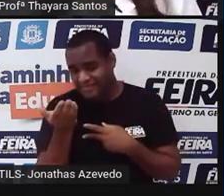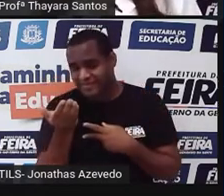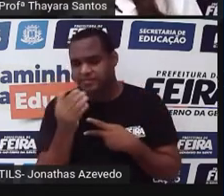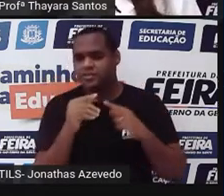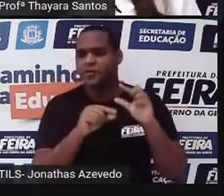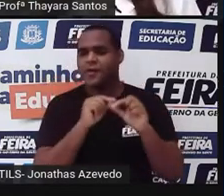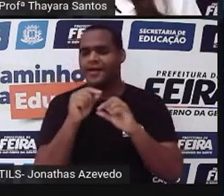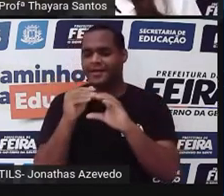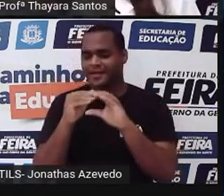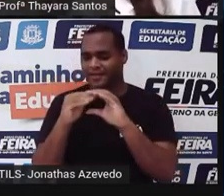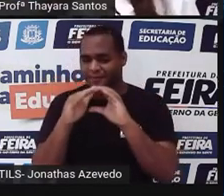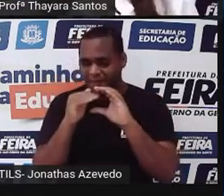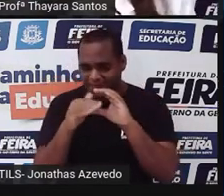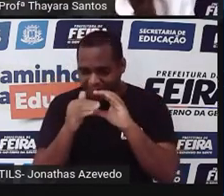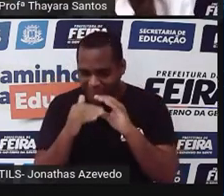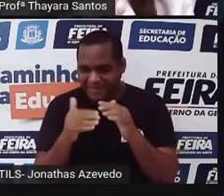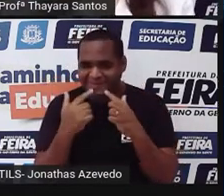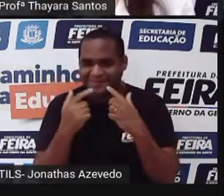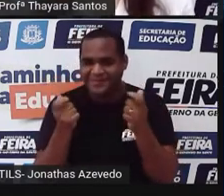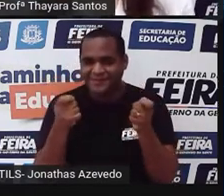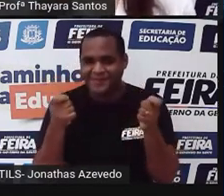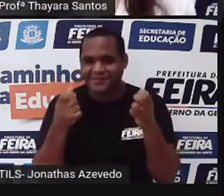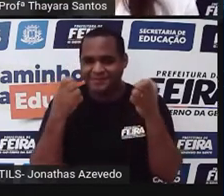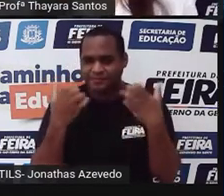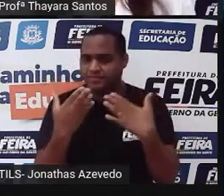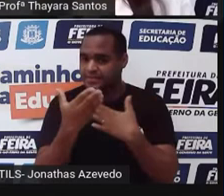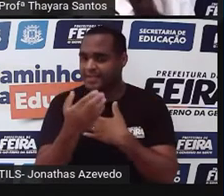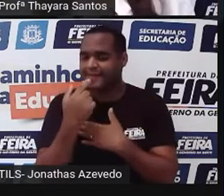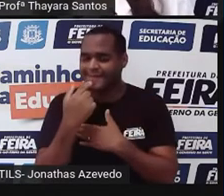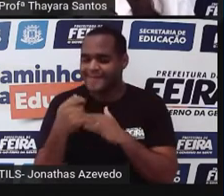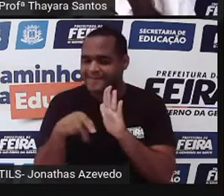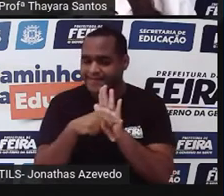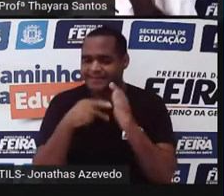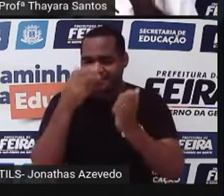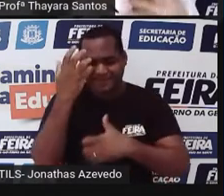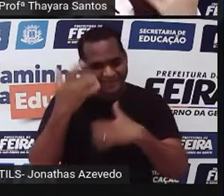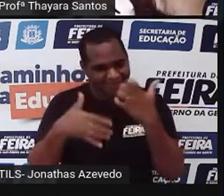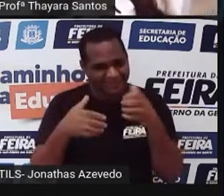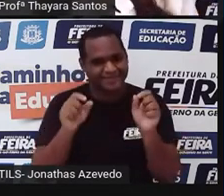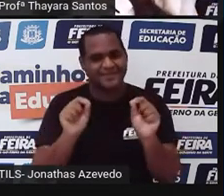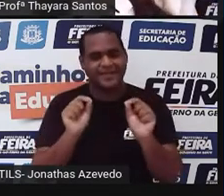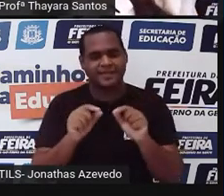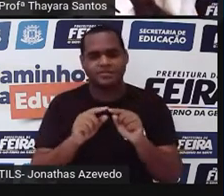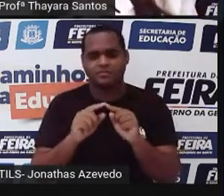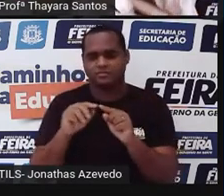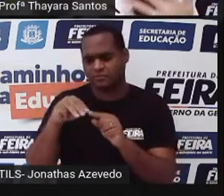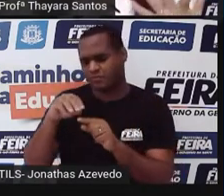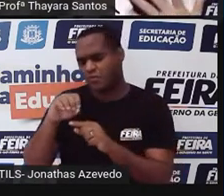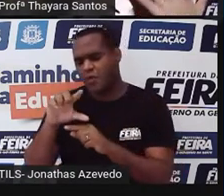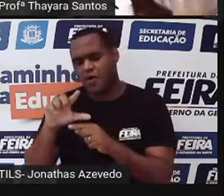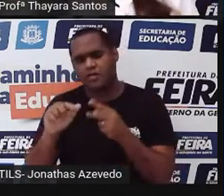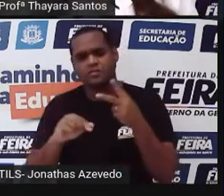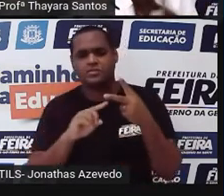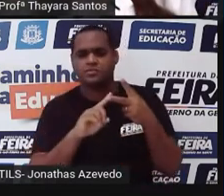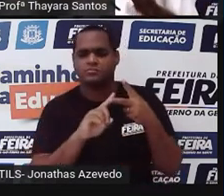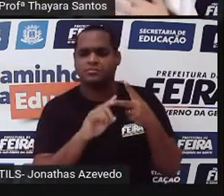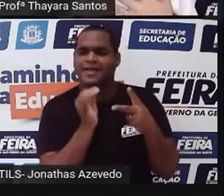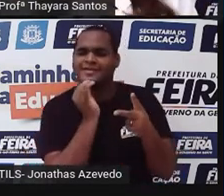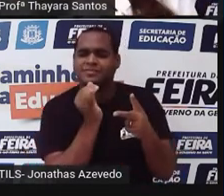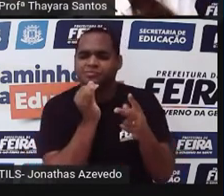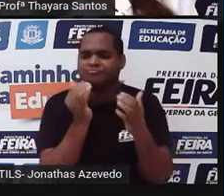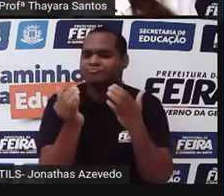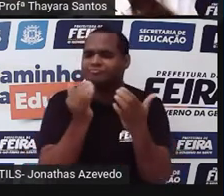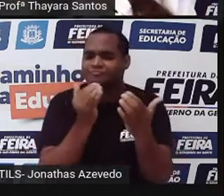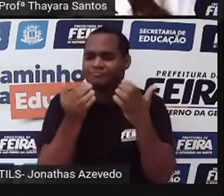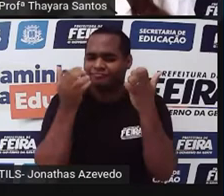Quem sabe pode contar aqui para mim no chat, que eu quero ver vocês participando da aula. Quem são os moluscos? Qual é o exemplo de molusco? Um